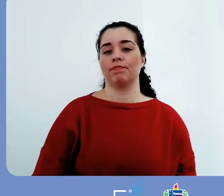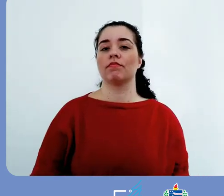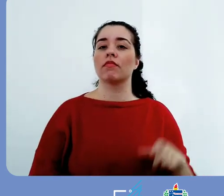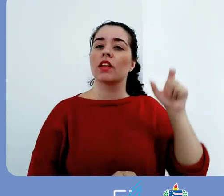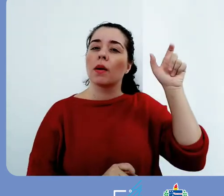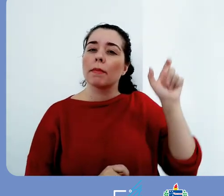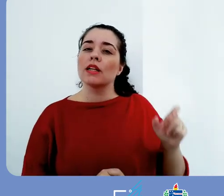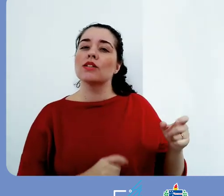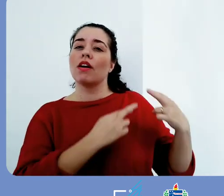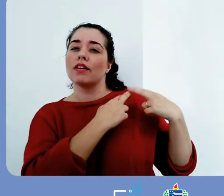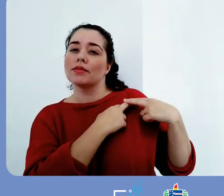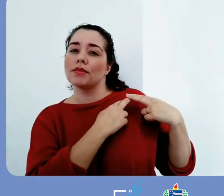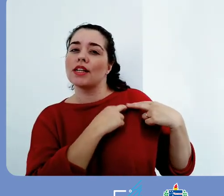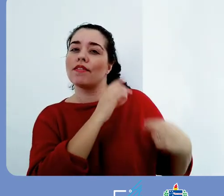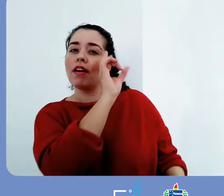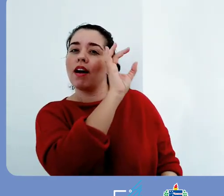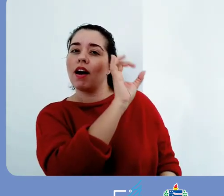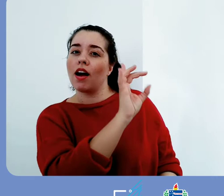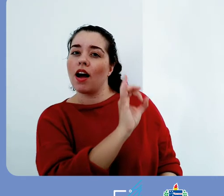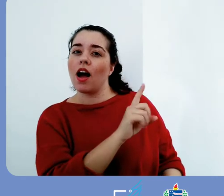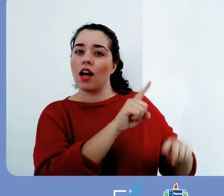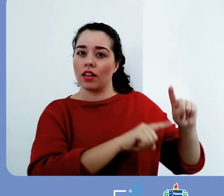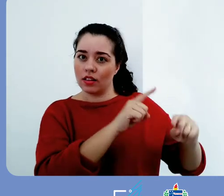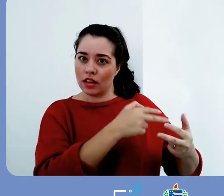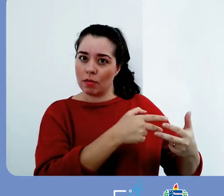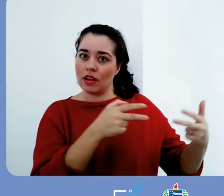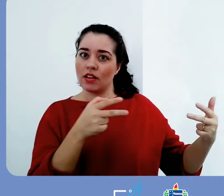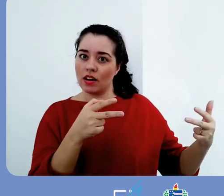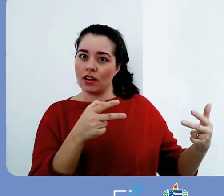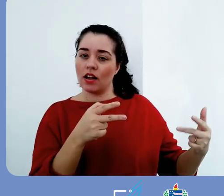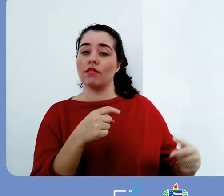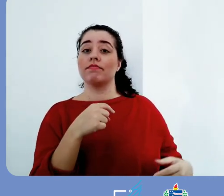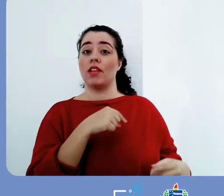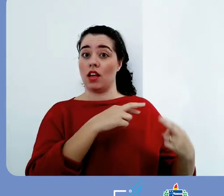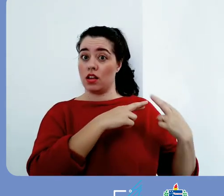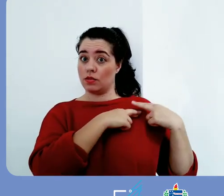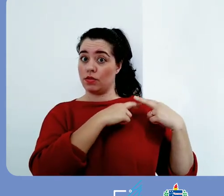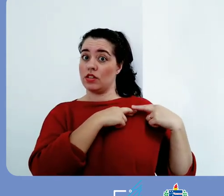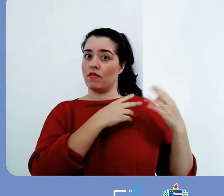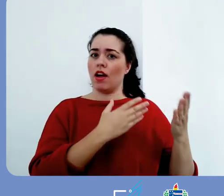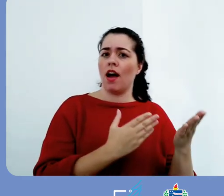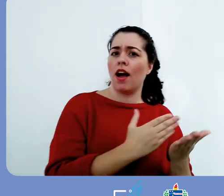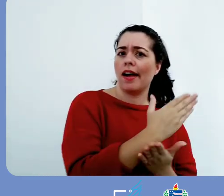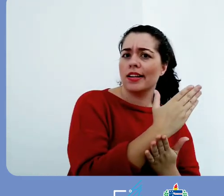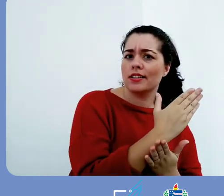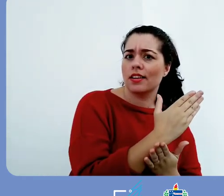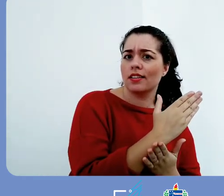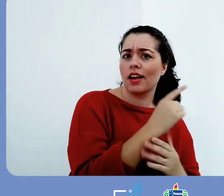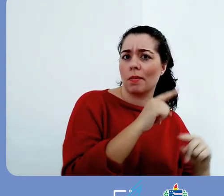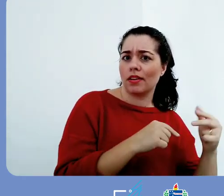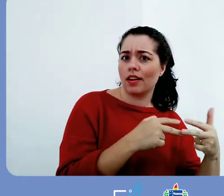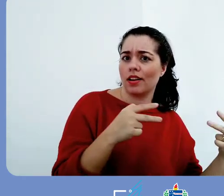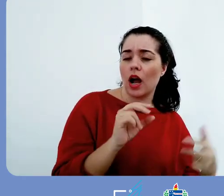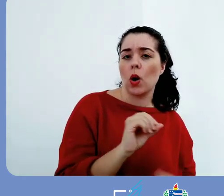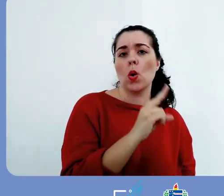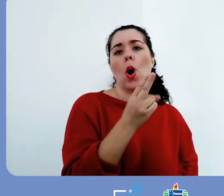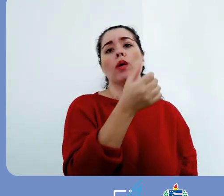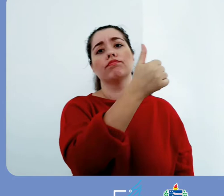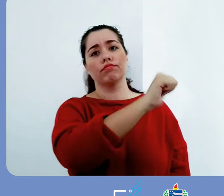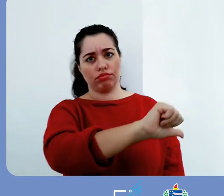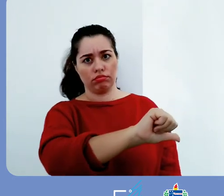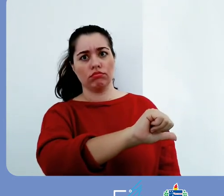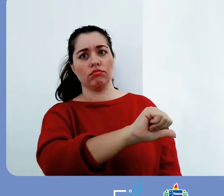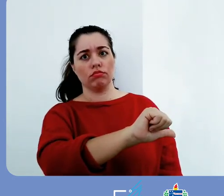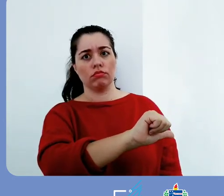responsabilidades desse administrador da comunidade e coleção. Por isso, é necessário conhecer todos os detalhes do conteúdo